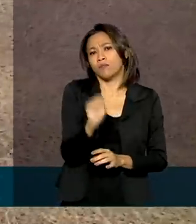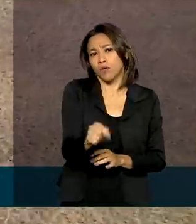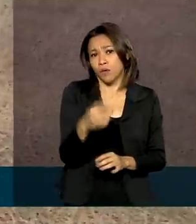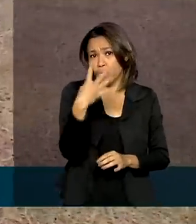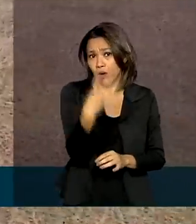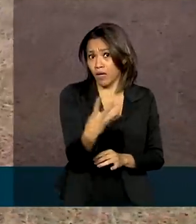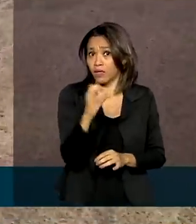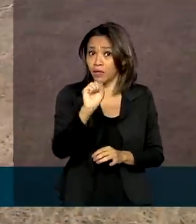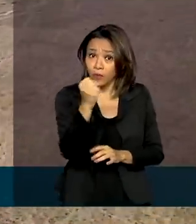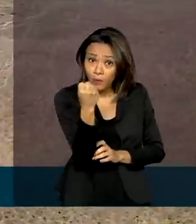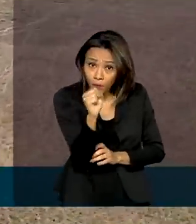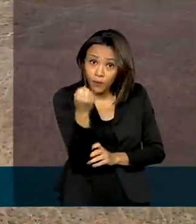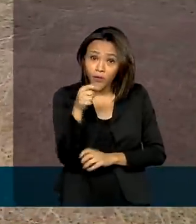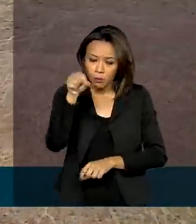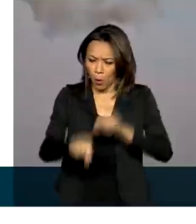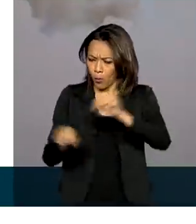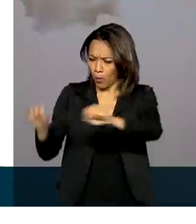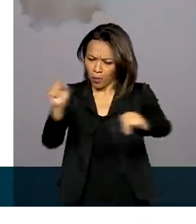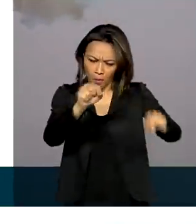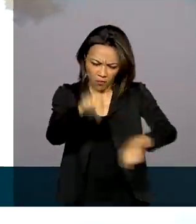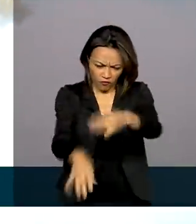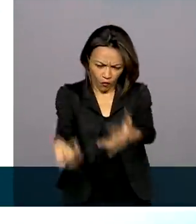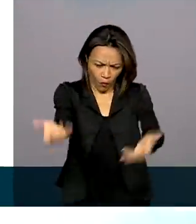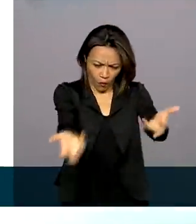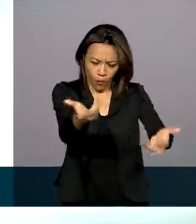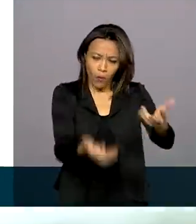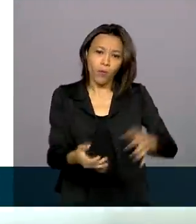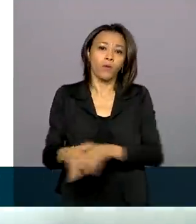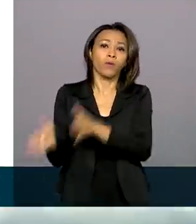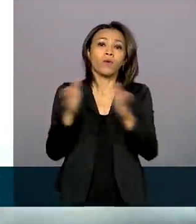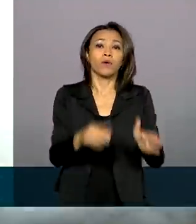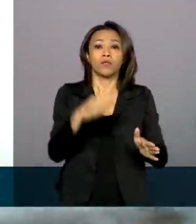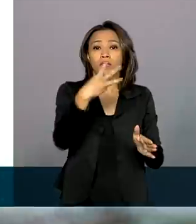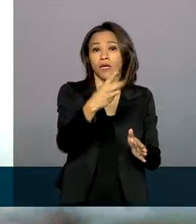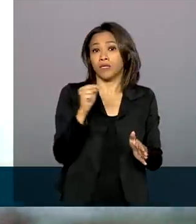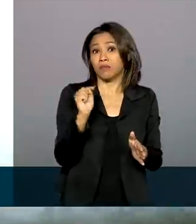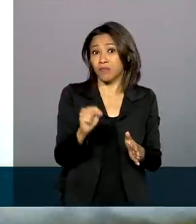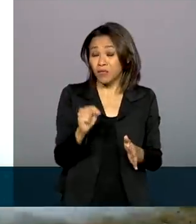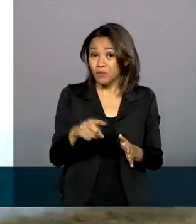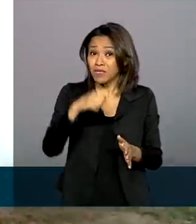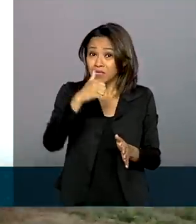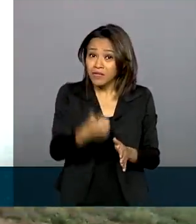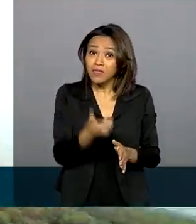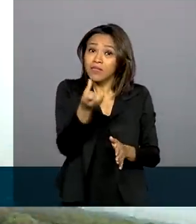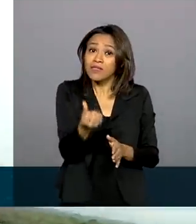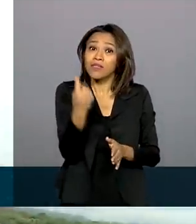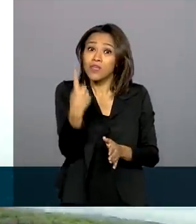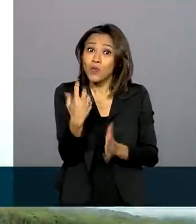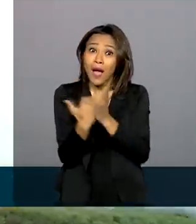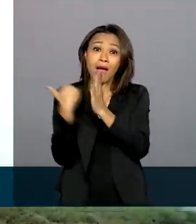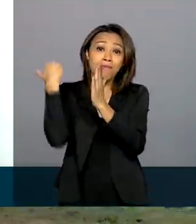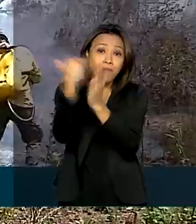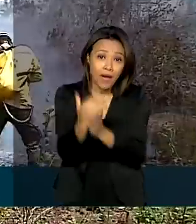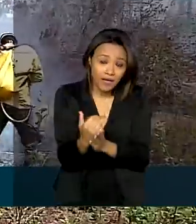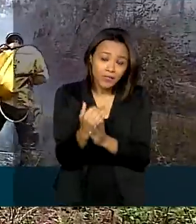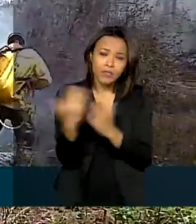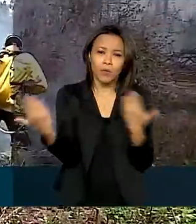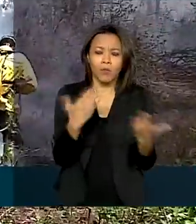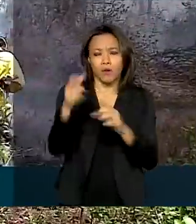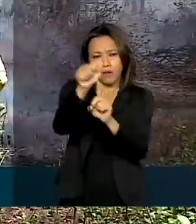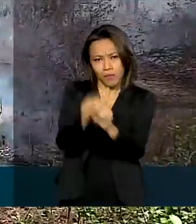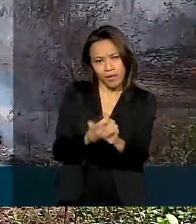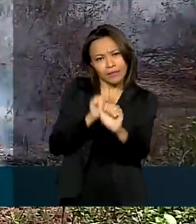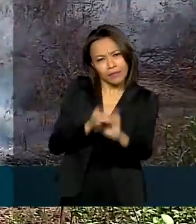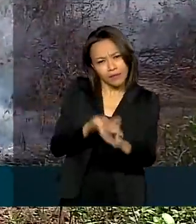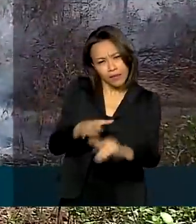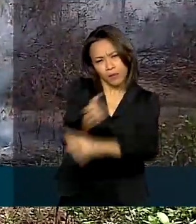focos de incêndio no Pantanal, 3.161 a mais que setembro inteiro do ano passado, segundo